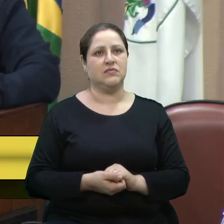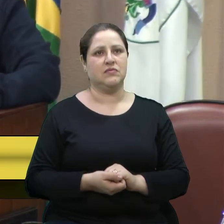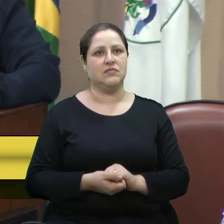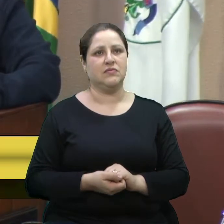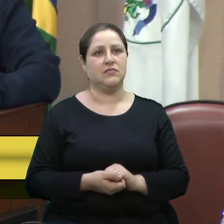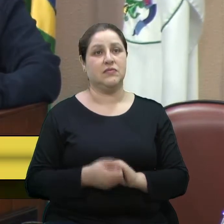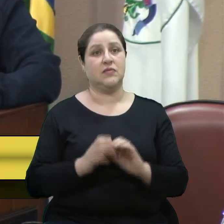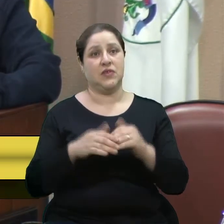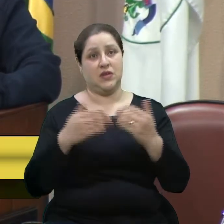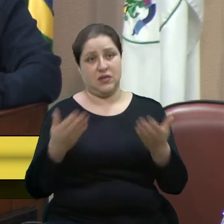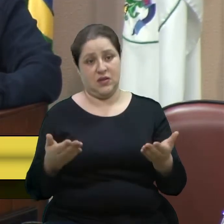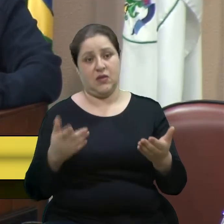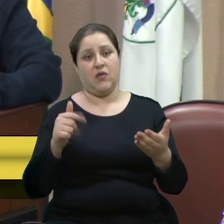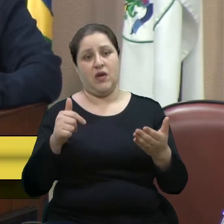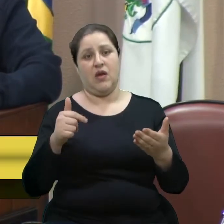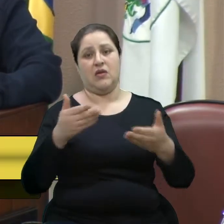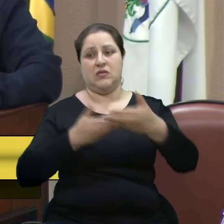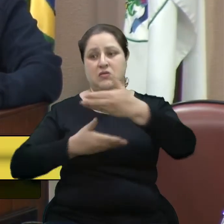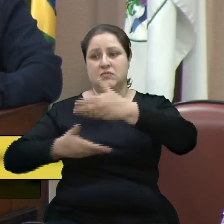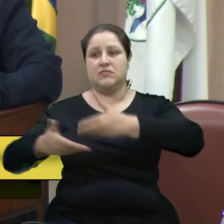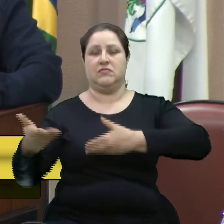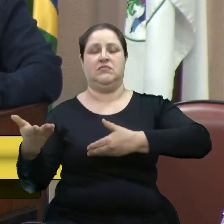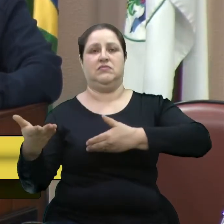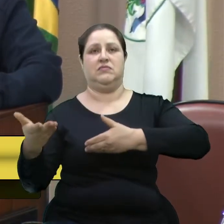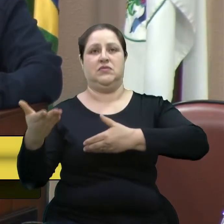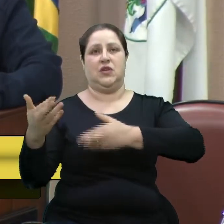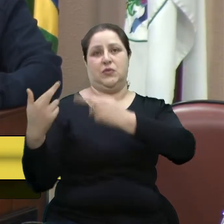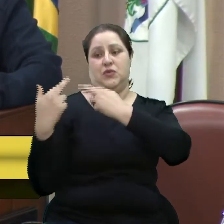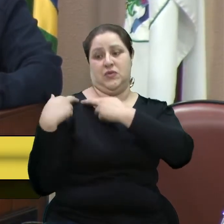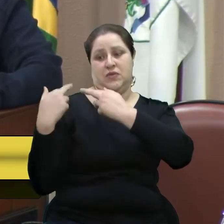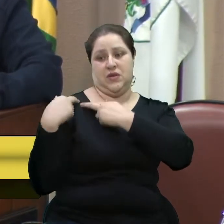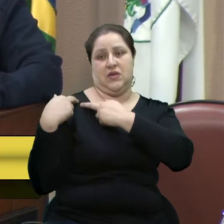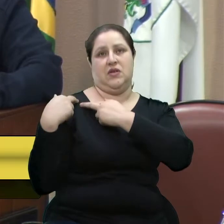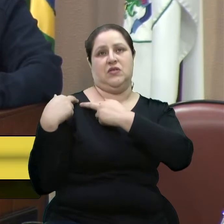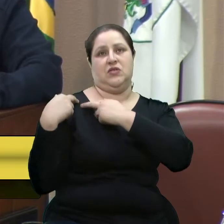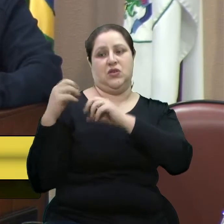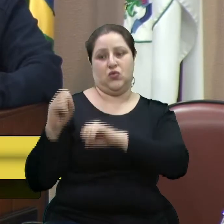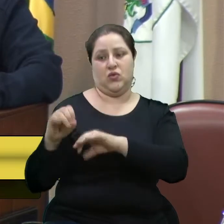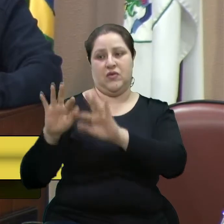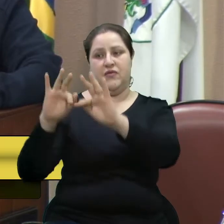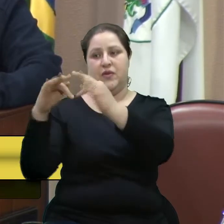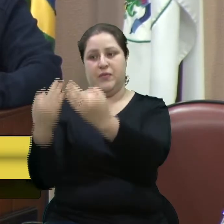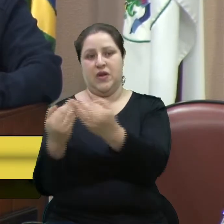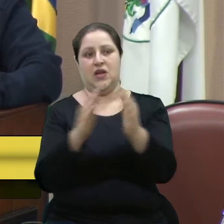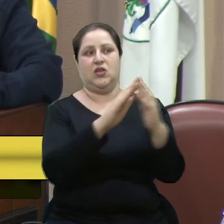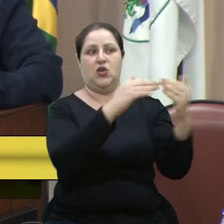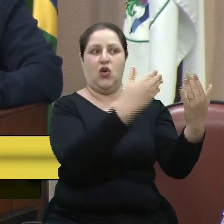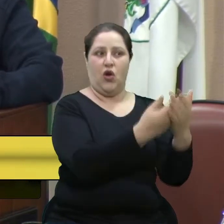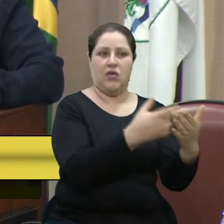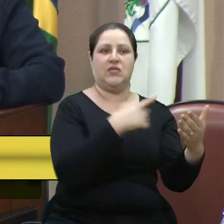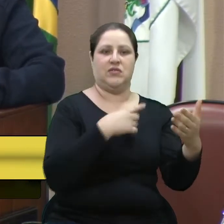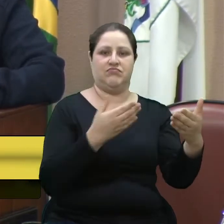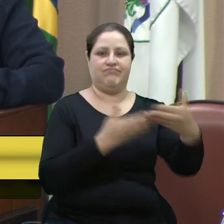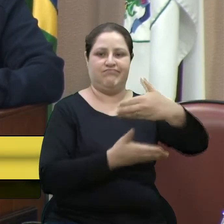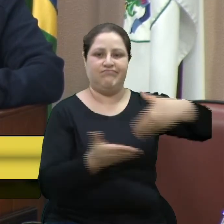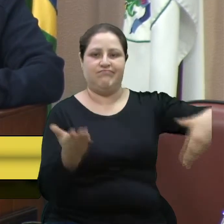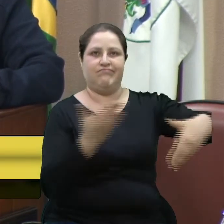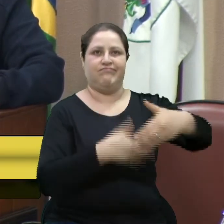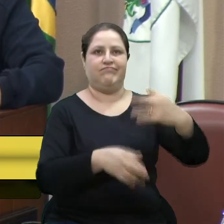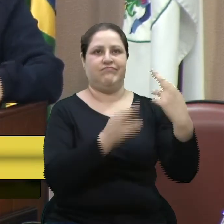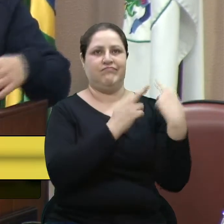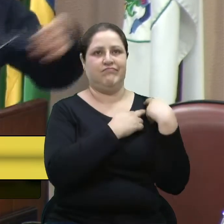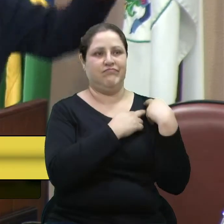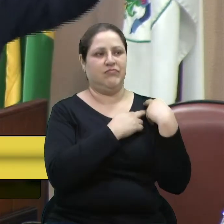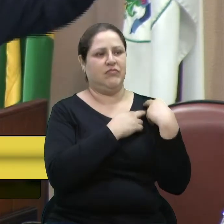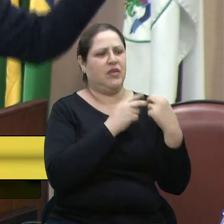Então, é compartilhada a tarefa de educar. Agora, quando a gente ouve algumas questões, ah, porque fiscalizar...